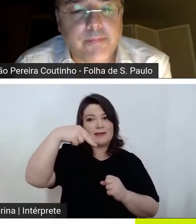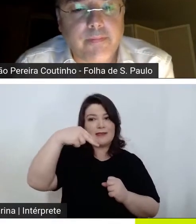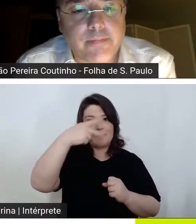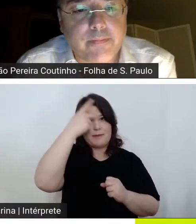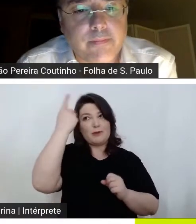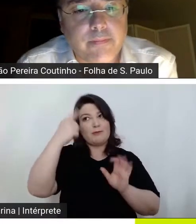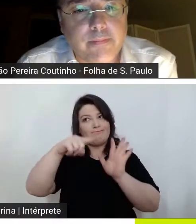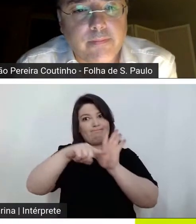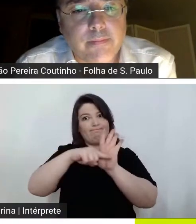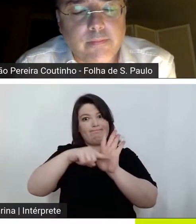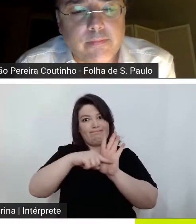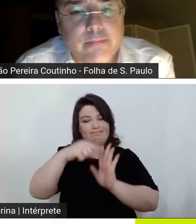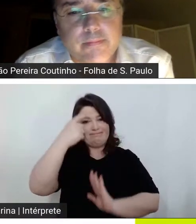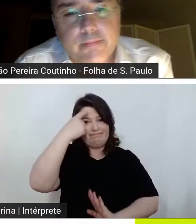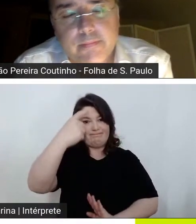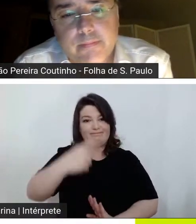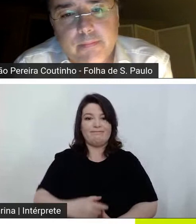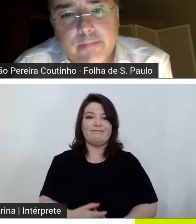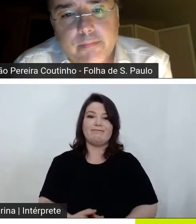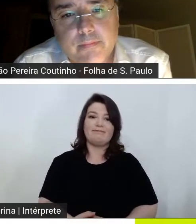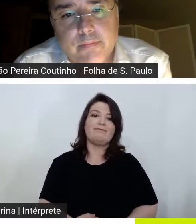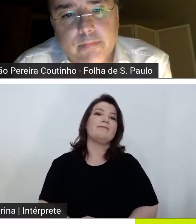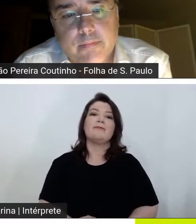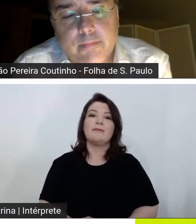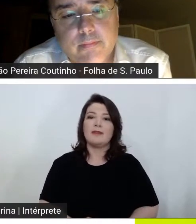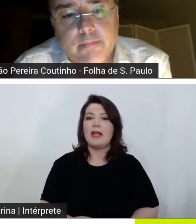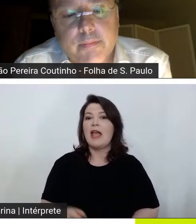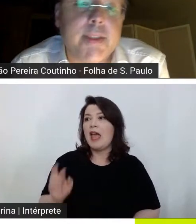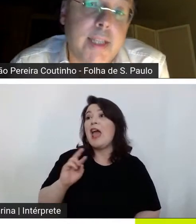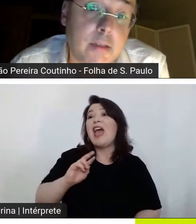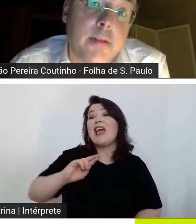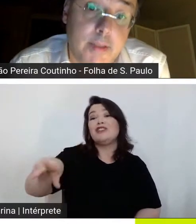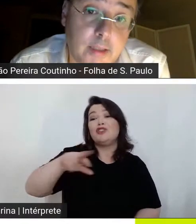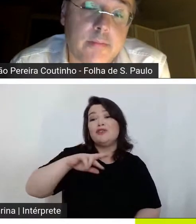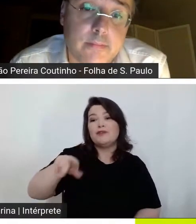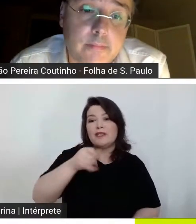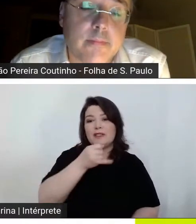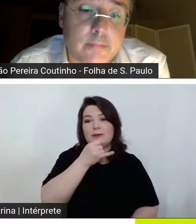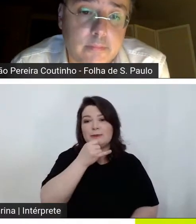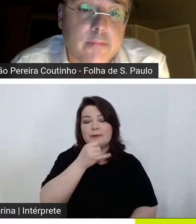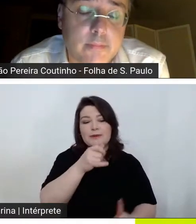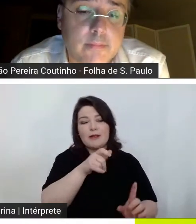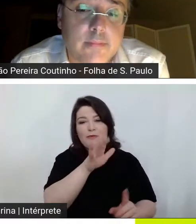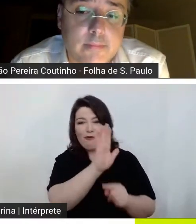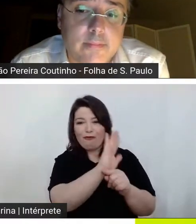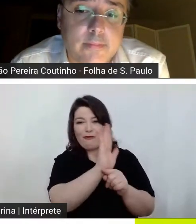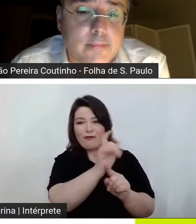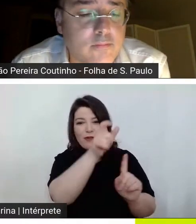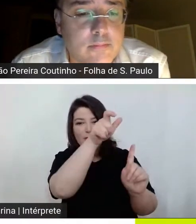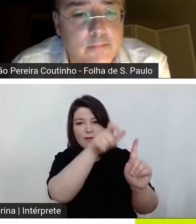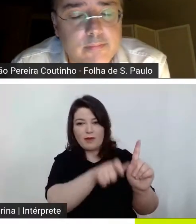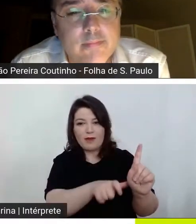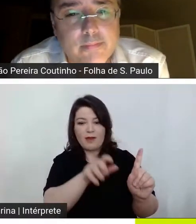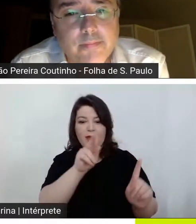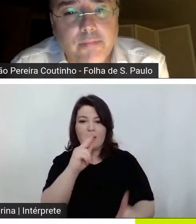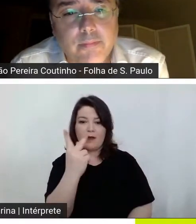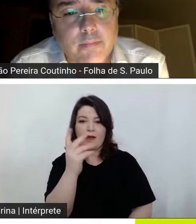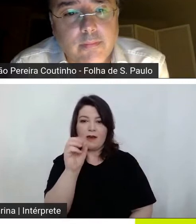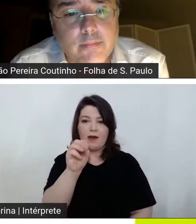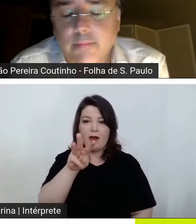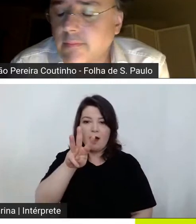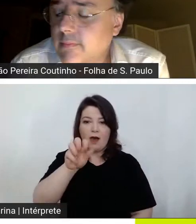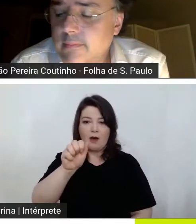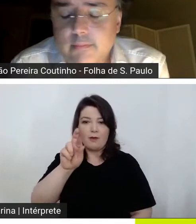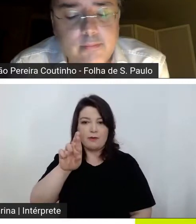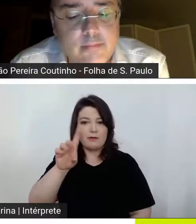nesse caso é muito diferente do Howard pelo menos no filme a gente não consegue ver isso não